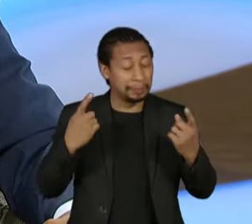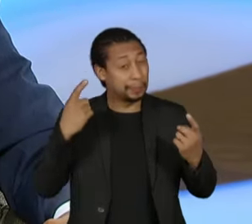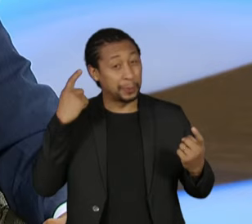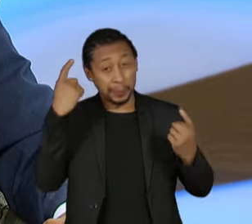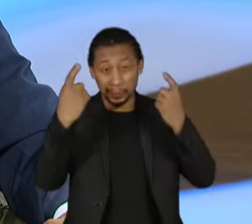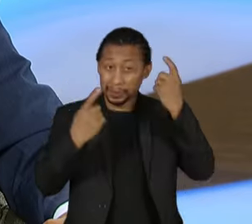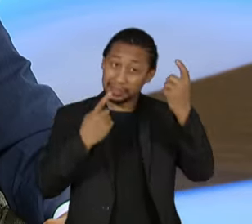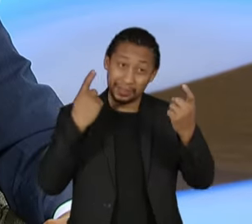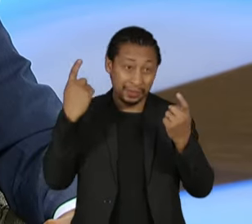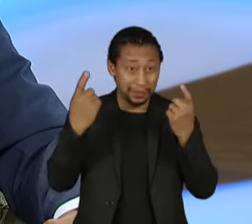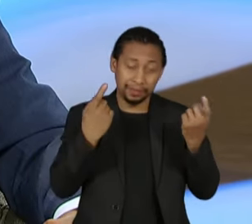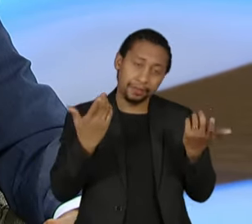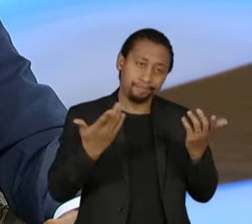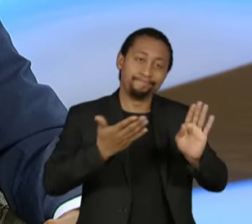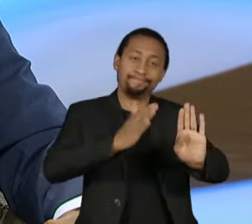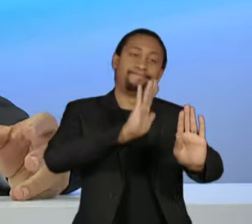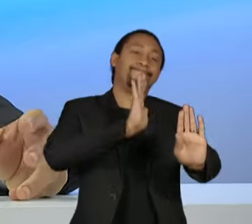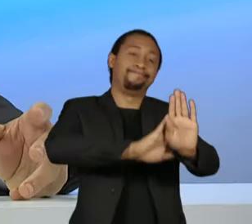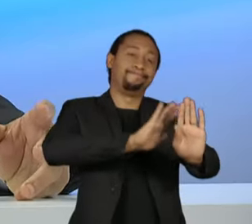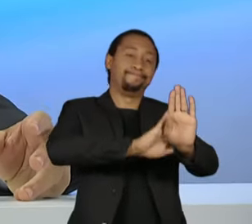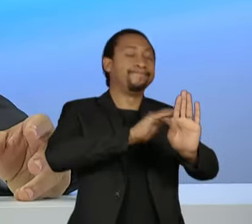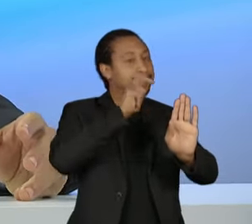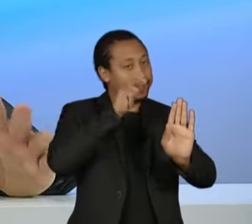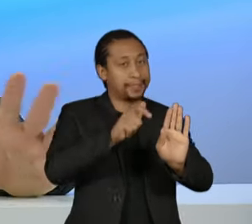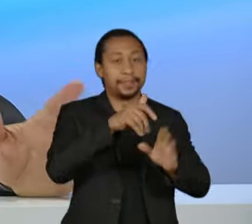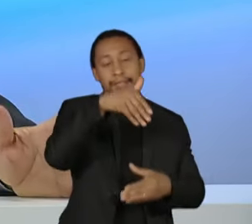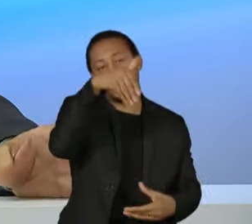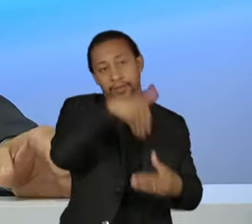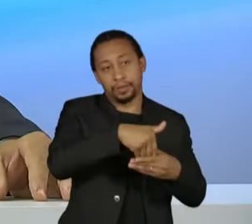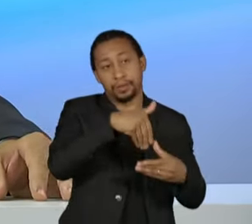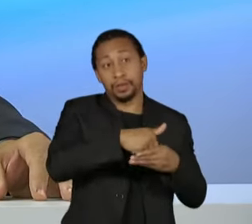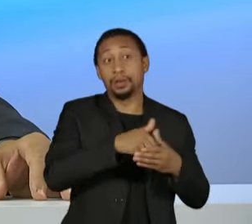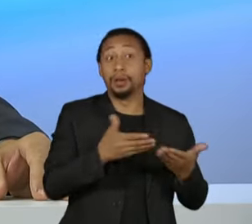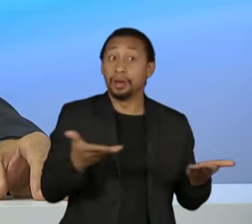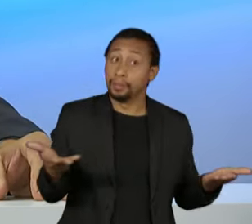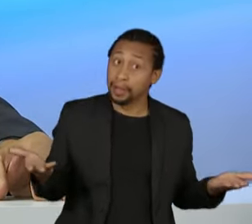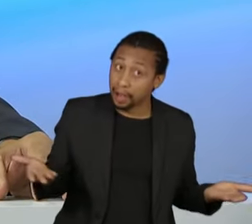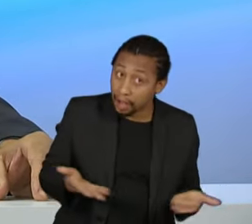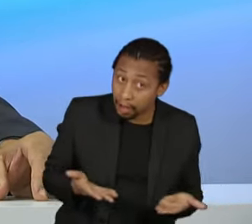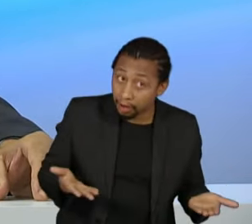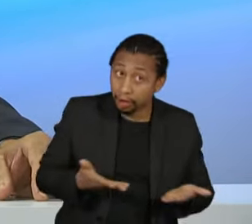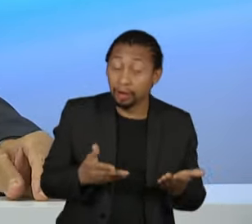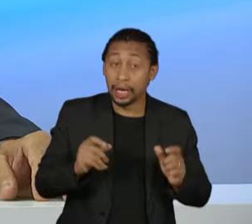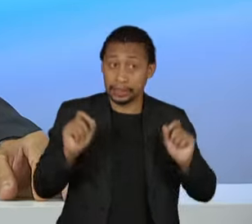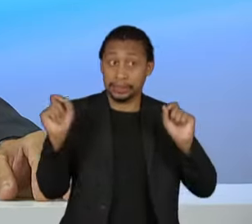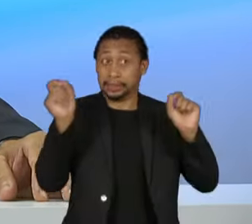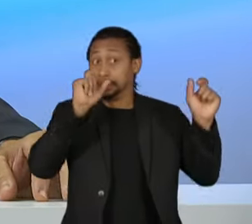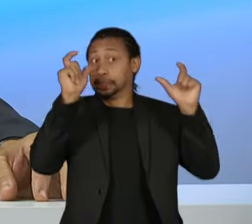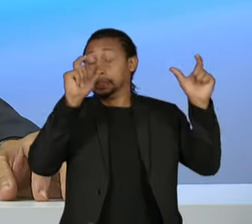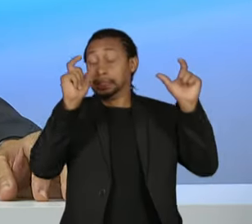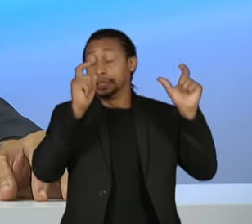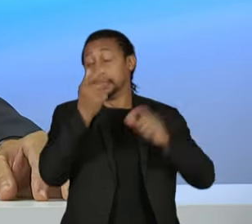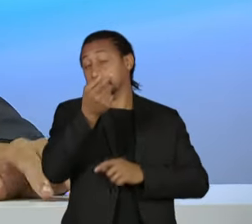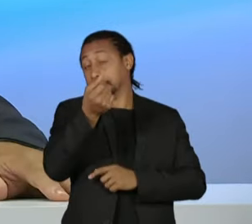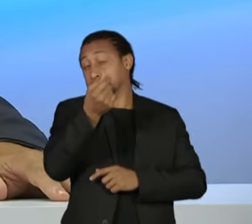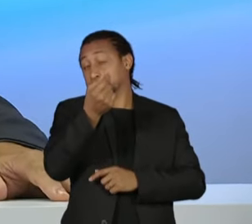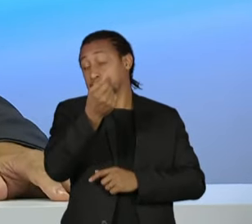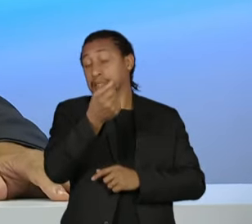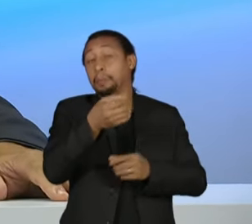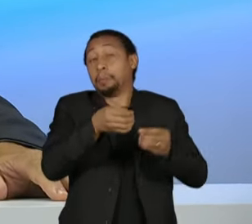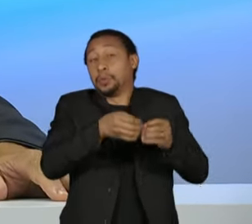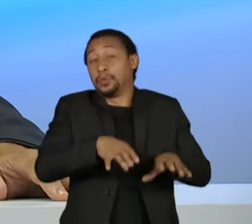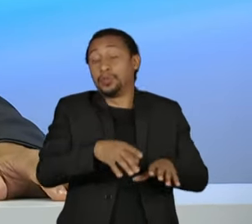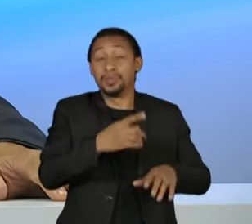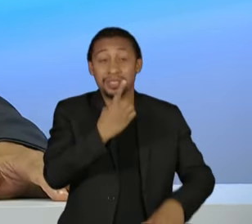eleitoral, mas que agora a gente está vendo aí o tamanho do rombo que está projetado de mais de 120 bilhões